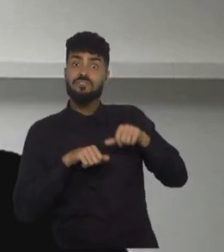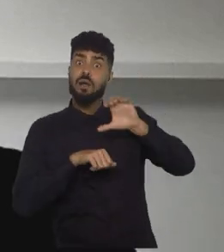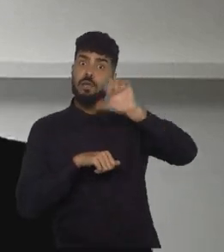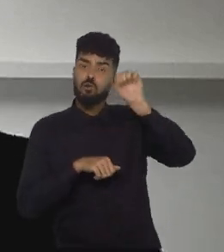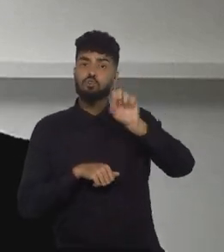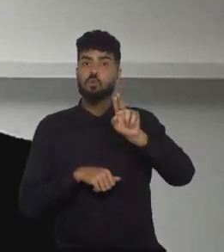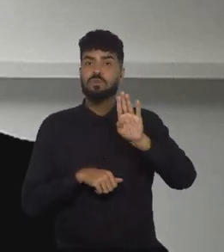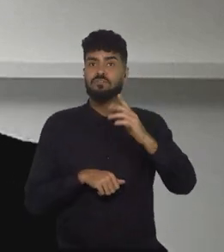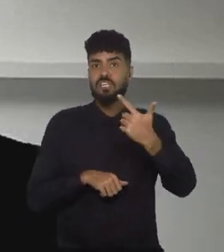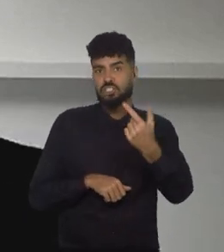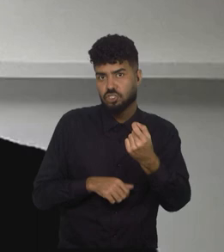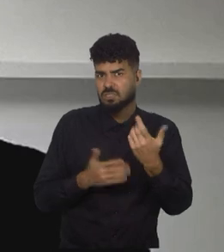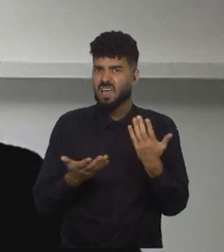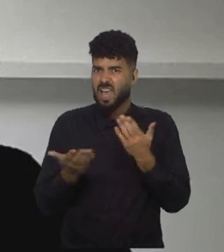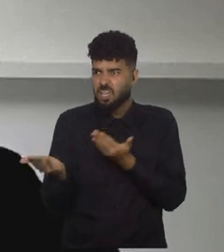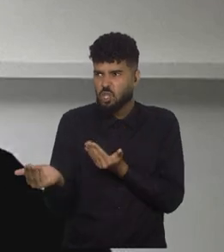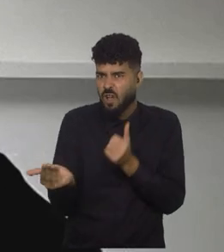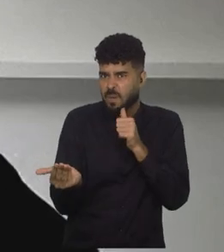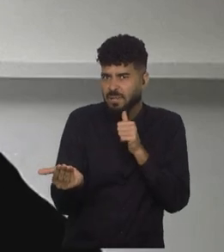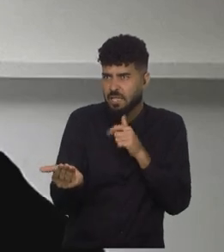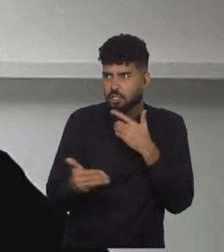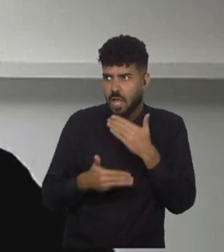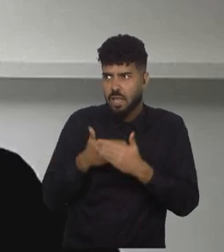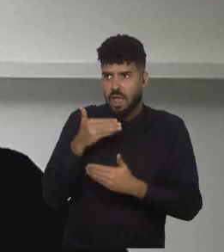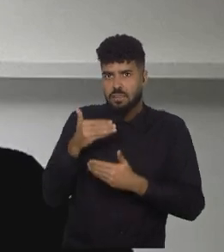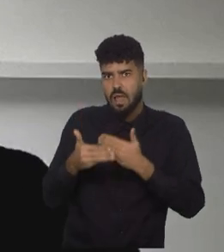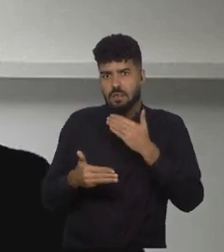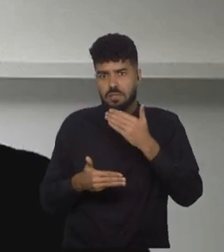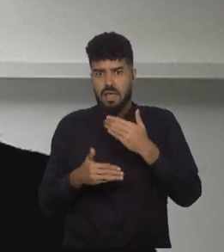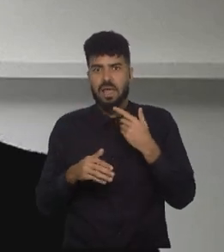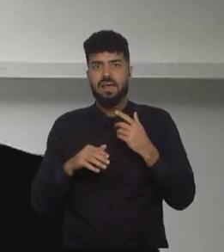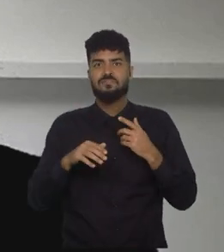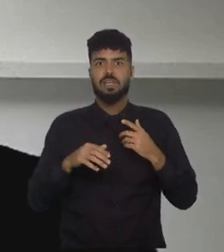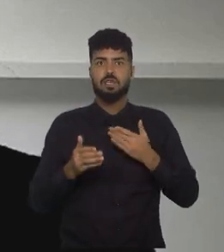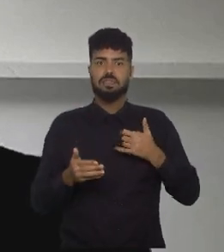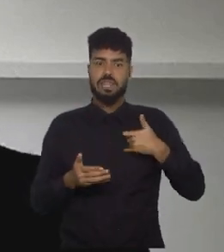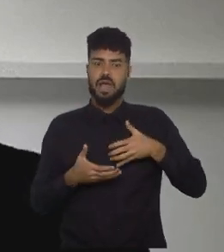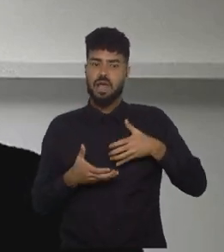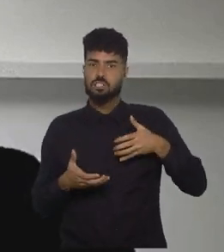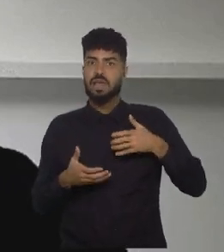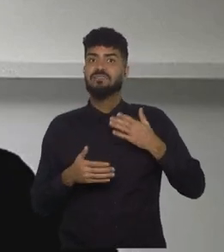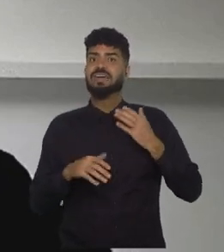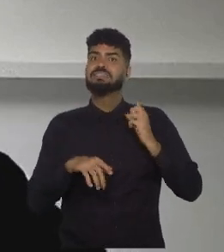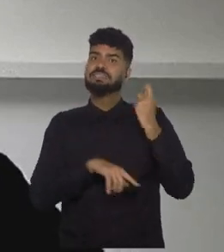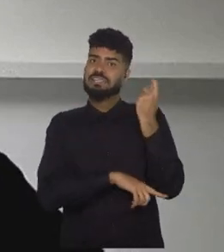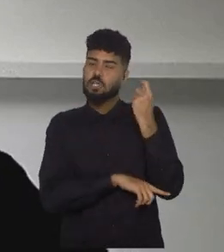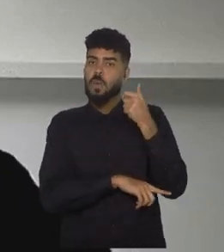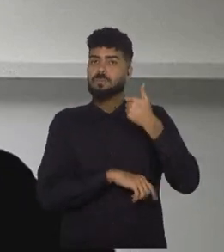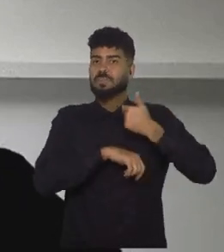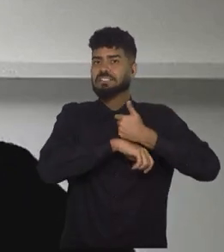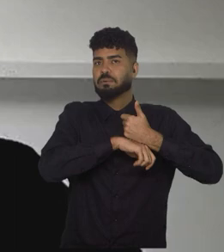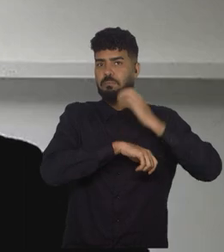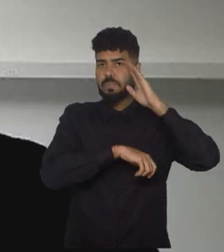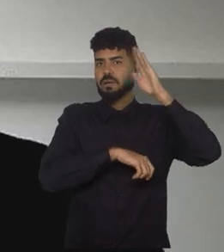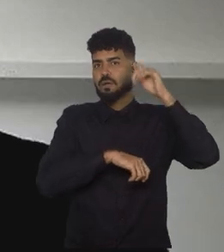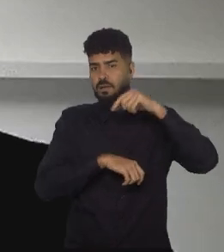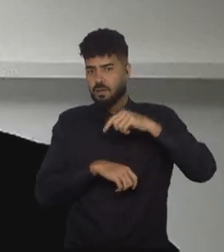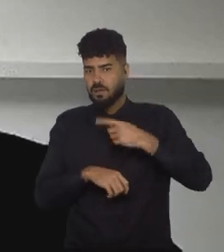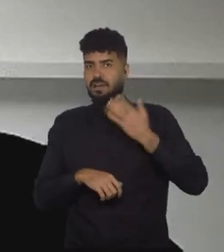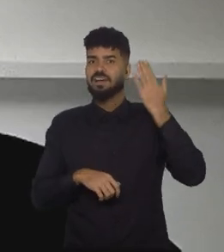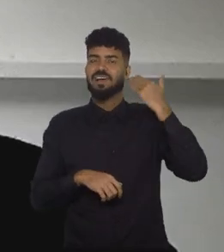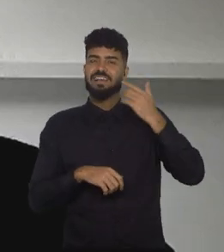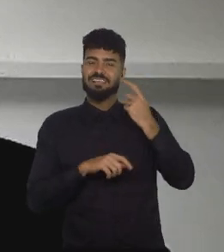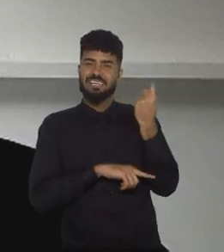Sub-20. Então, essas jovens, aos poucos, vão chegando na seleção principal e renovando a seleção japonesa, que foi